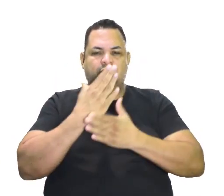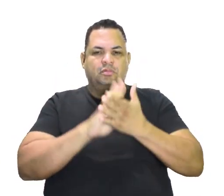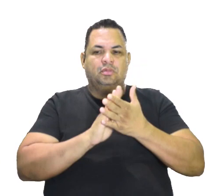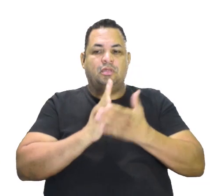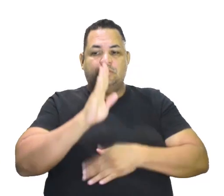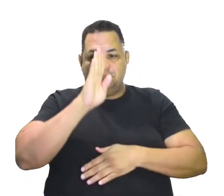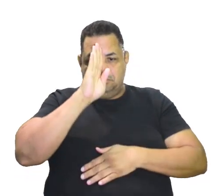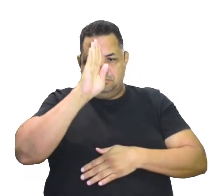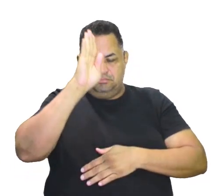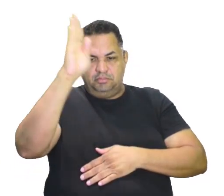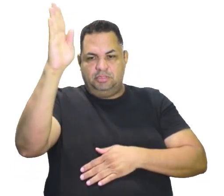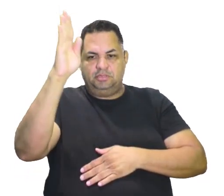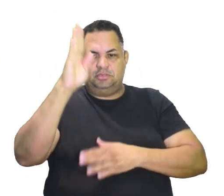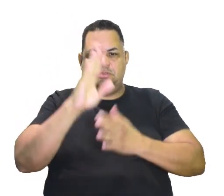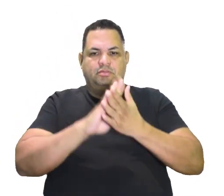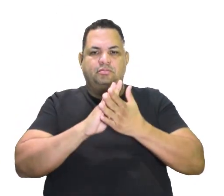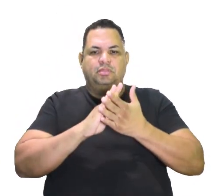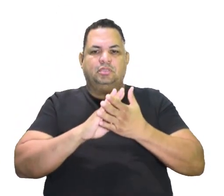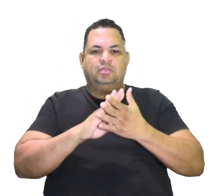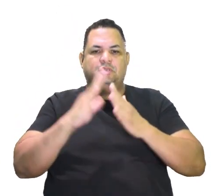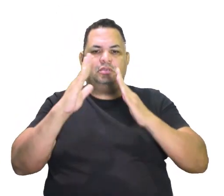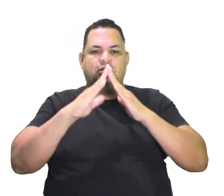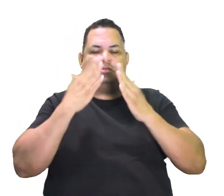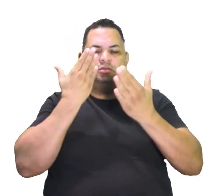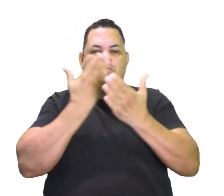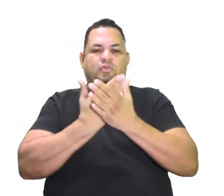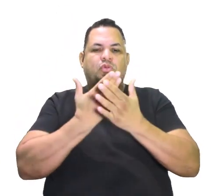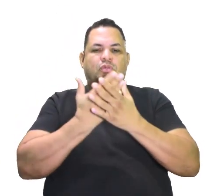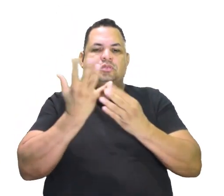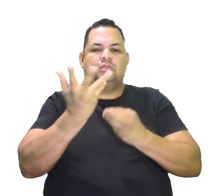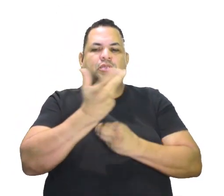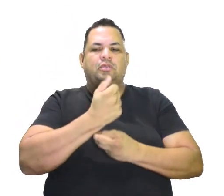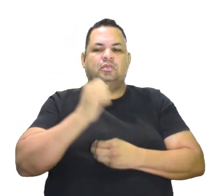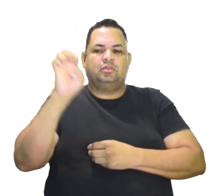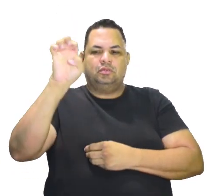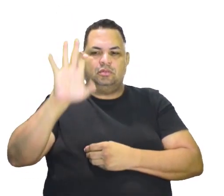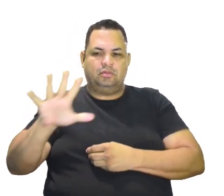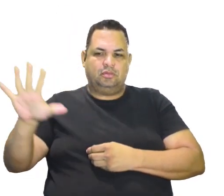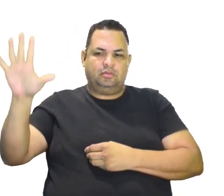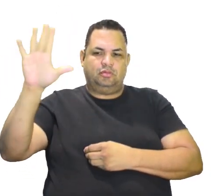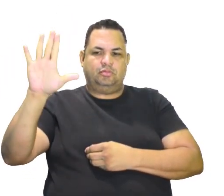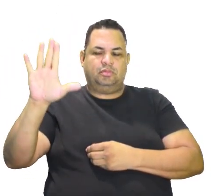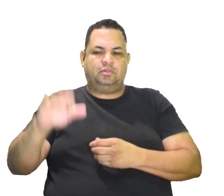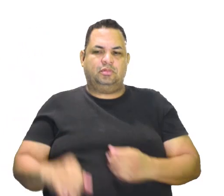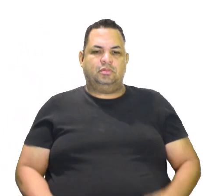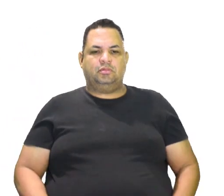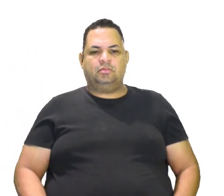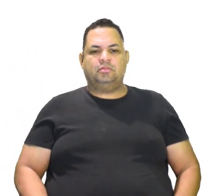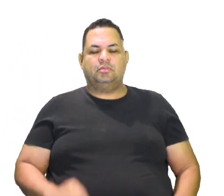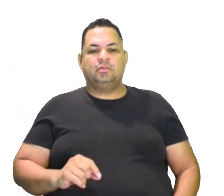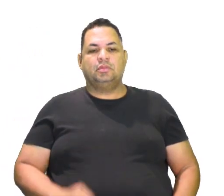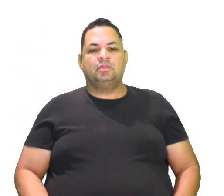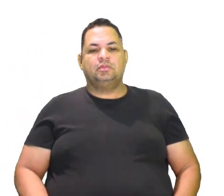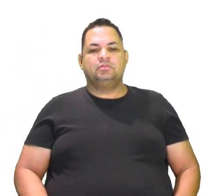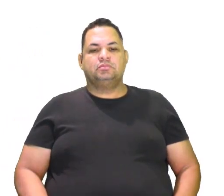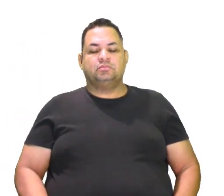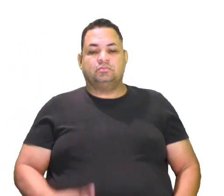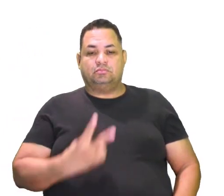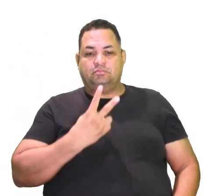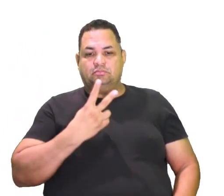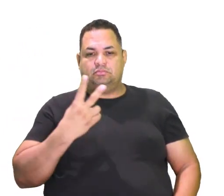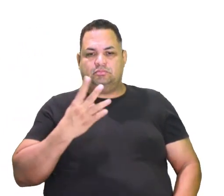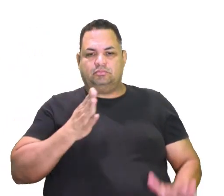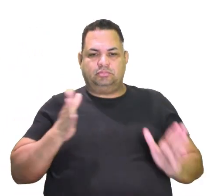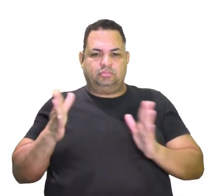mais ilustre, a mais importante escola de arte da Europa. Então, importantíssimo isso aí. Durante dois